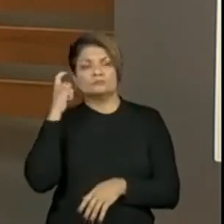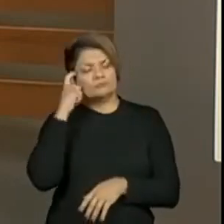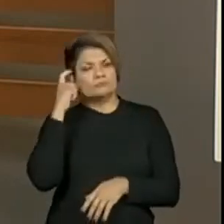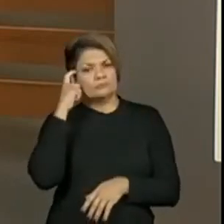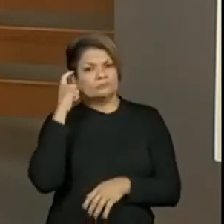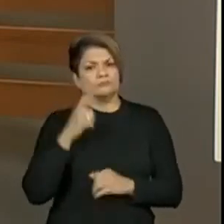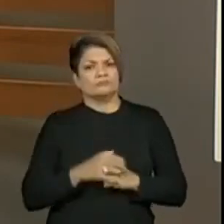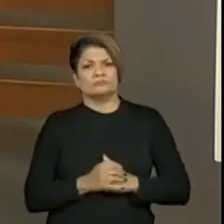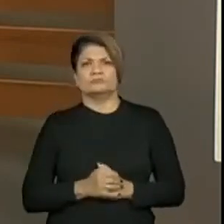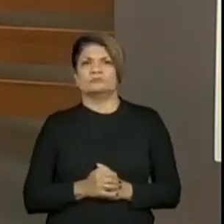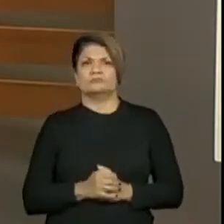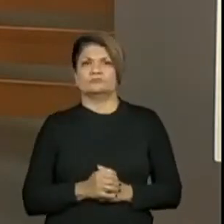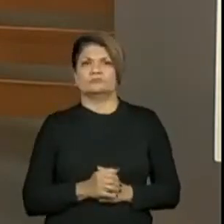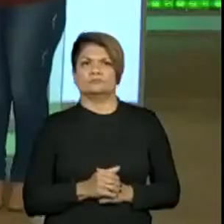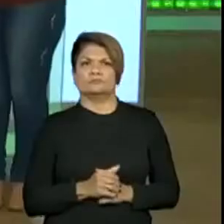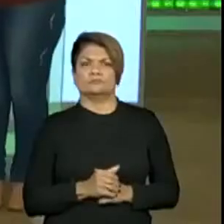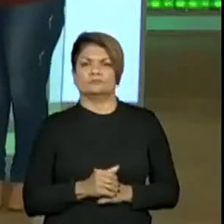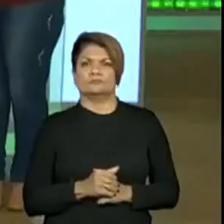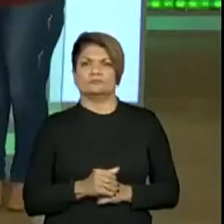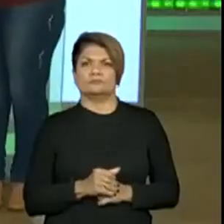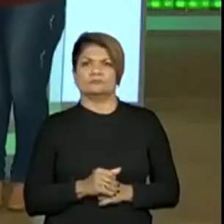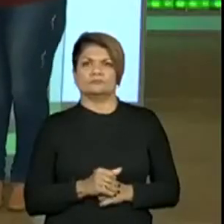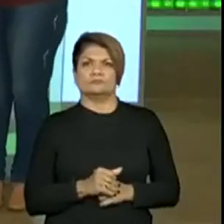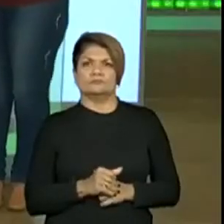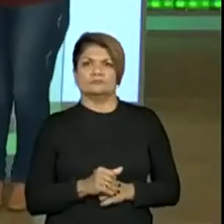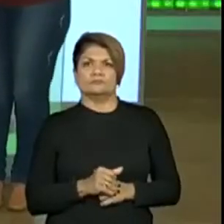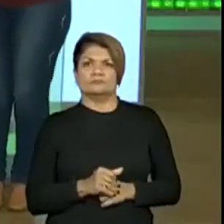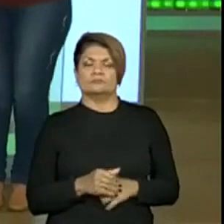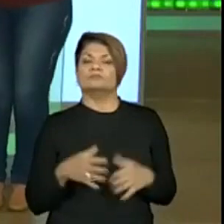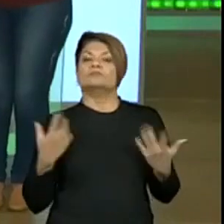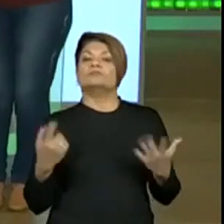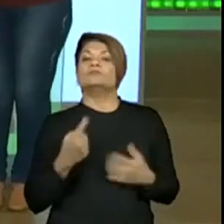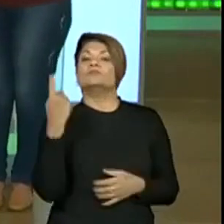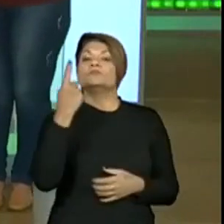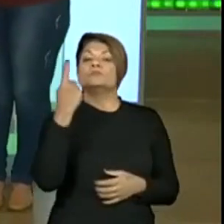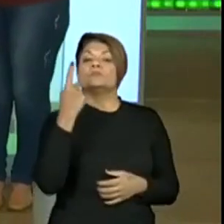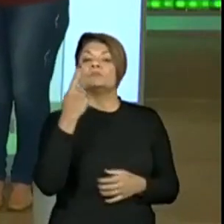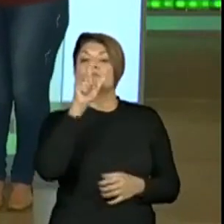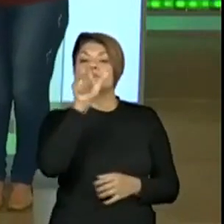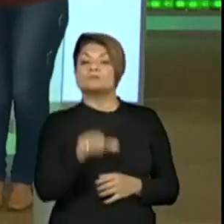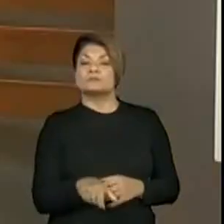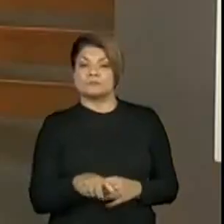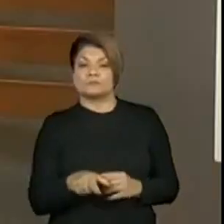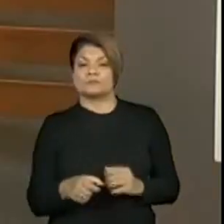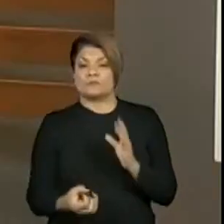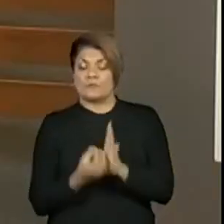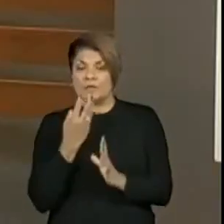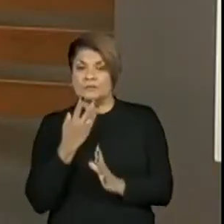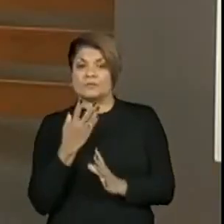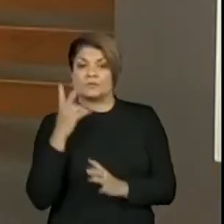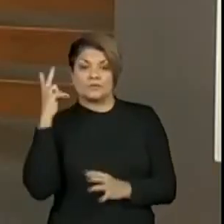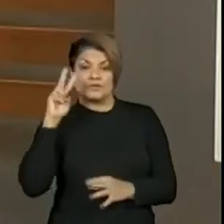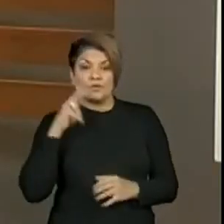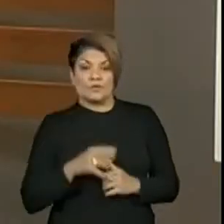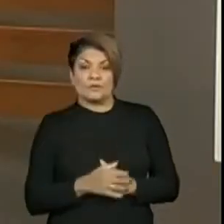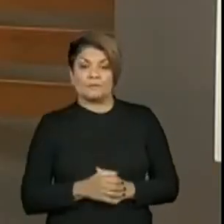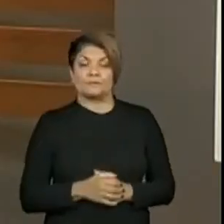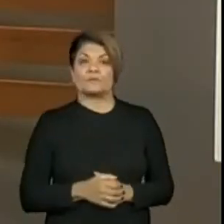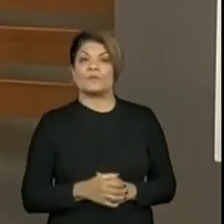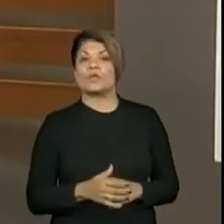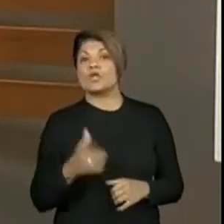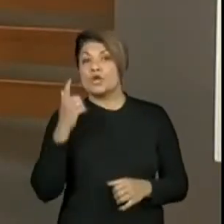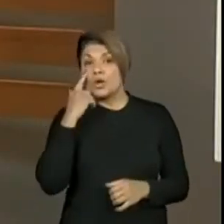Acho que eles conseguiram. o personagem que apareceu lá, né? Na nossa história? Sim, sim. E aí a história aqui, olha como é bom a gente pensar